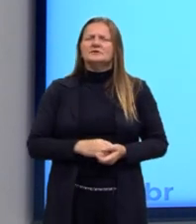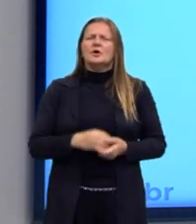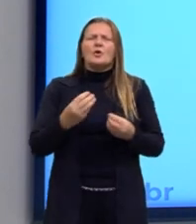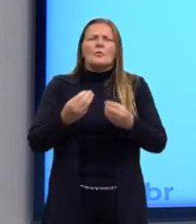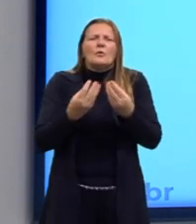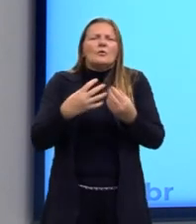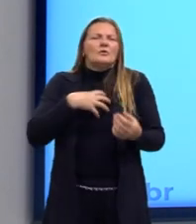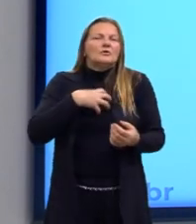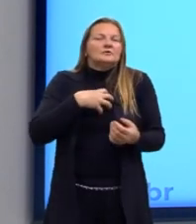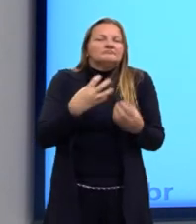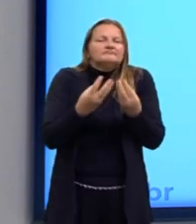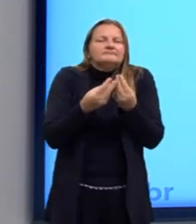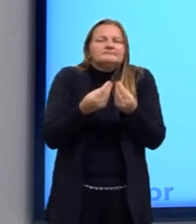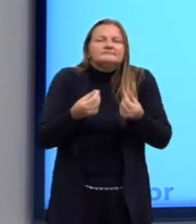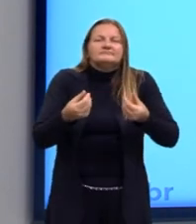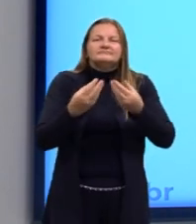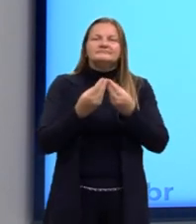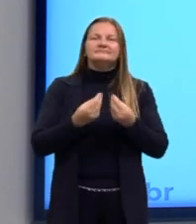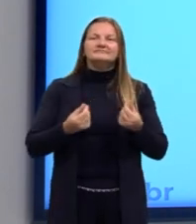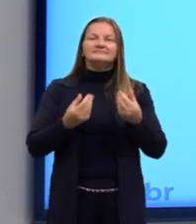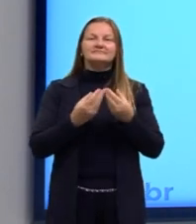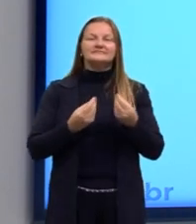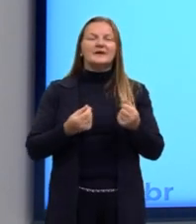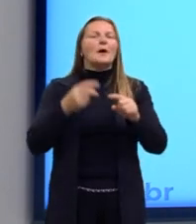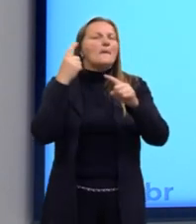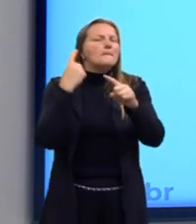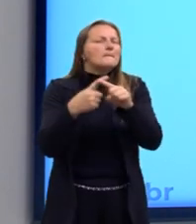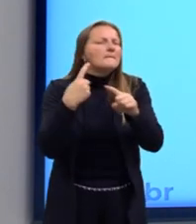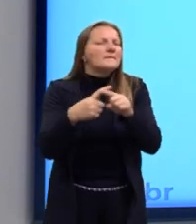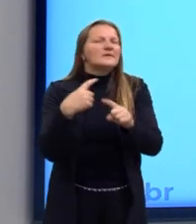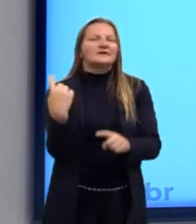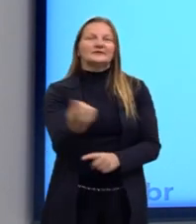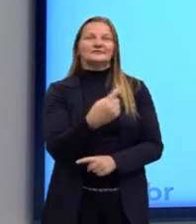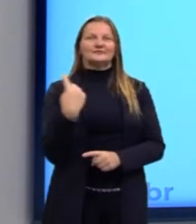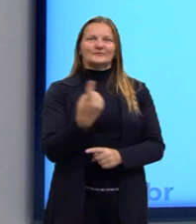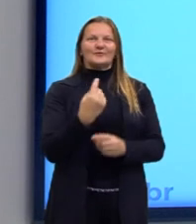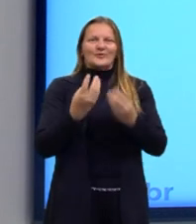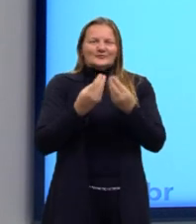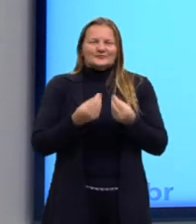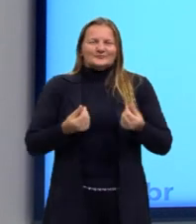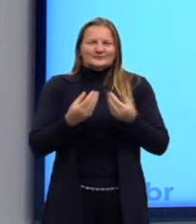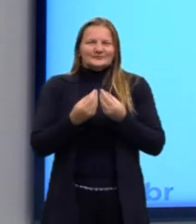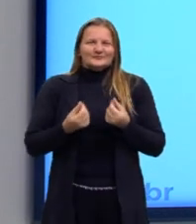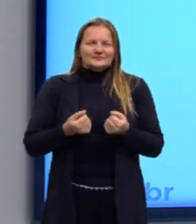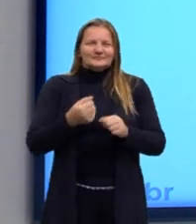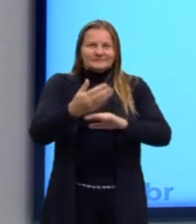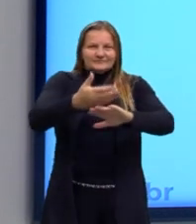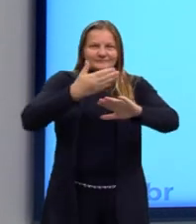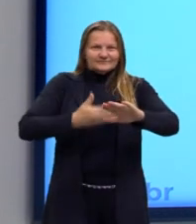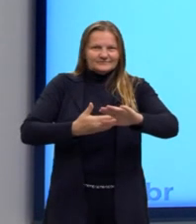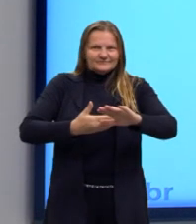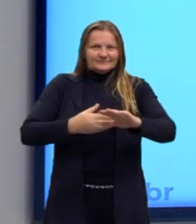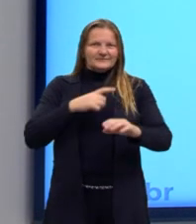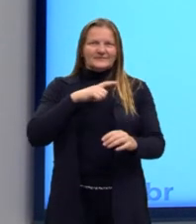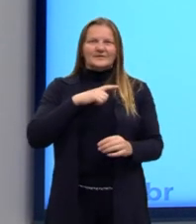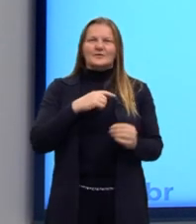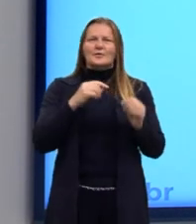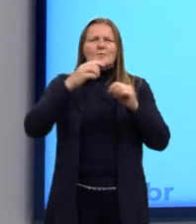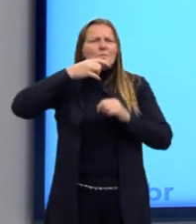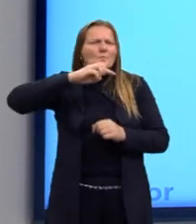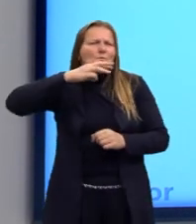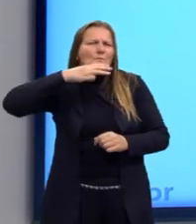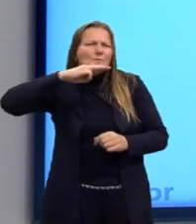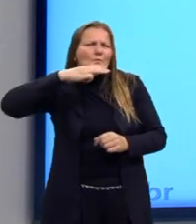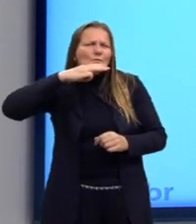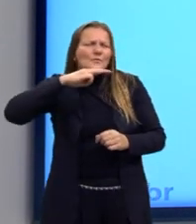da sensibilidade. Por que nós, às vezes, ali o slide anterior trazia, olha, os museus,